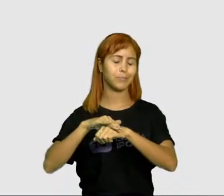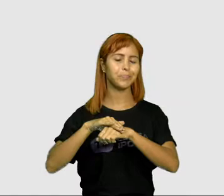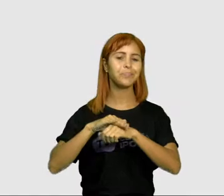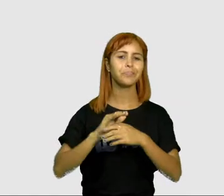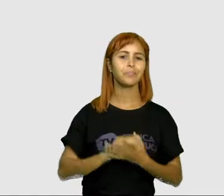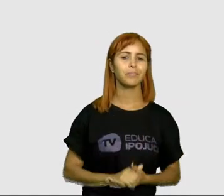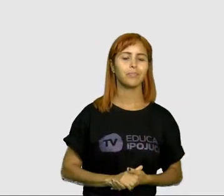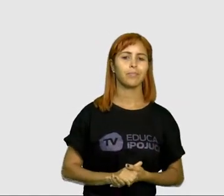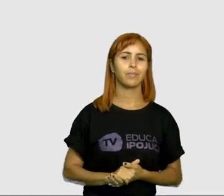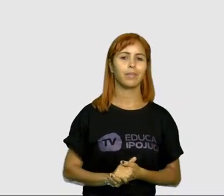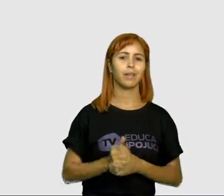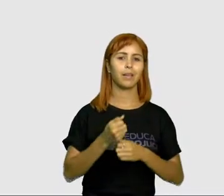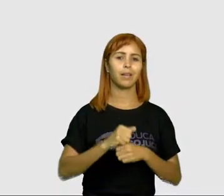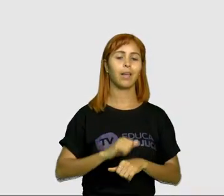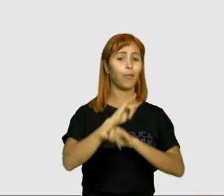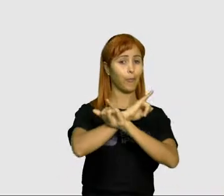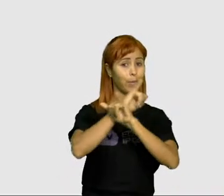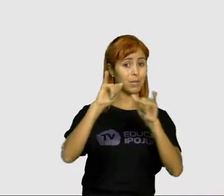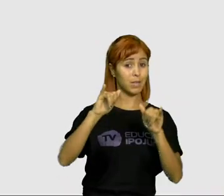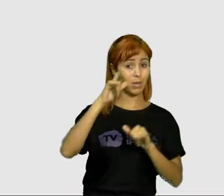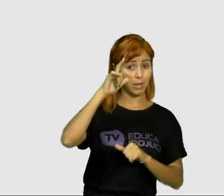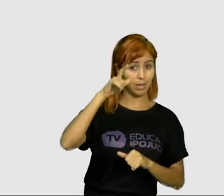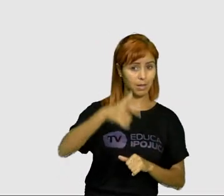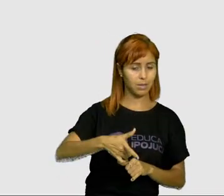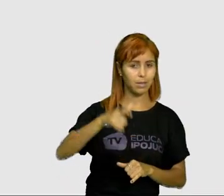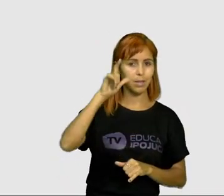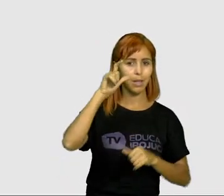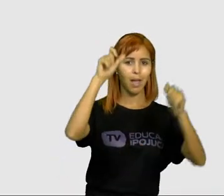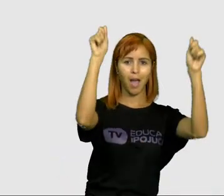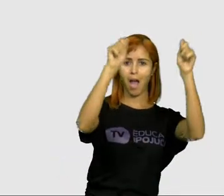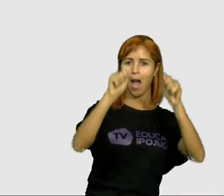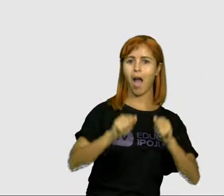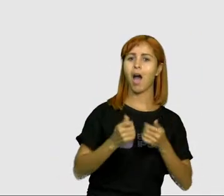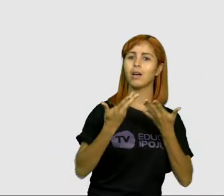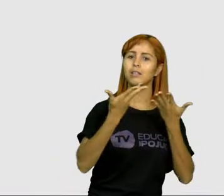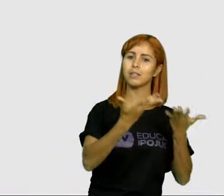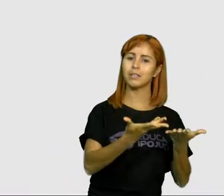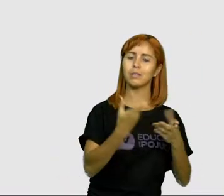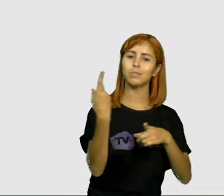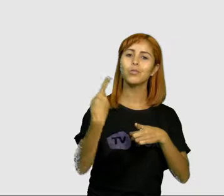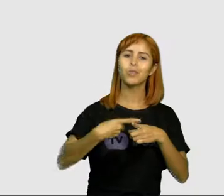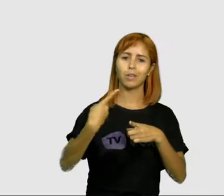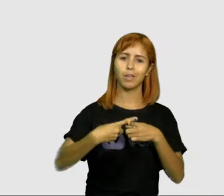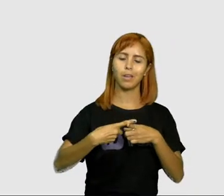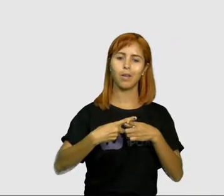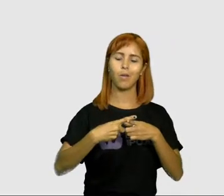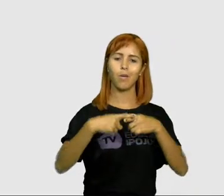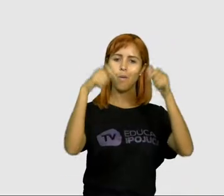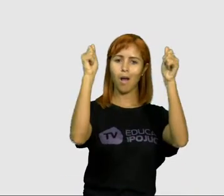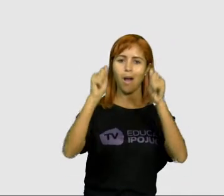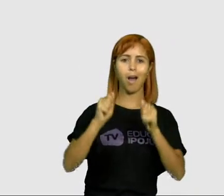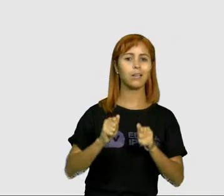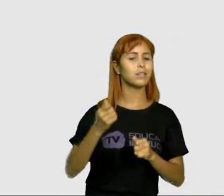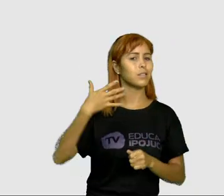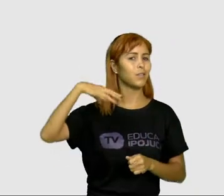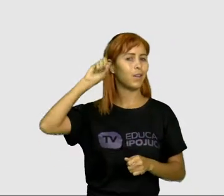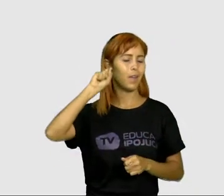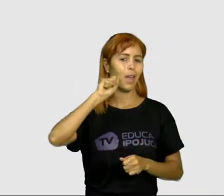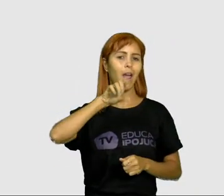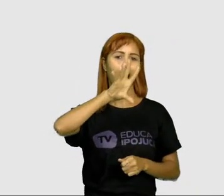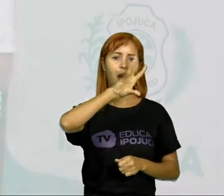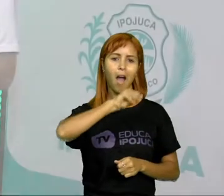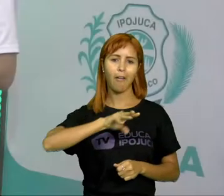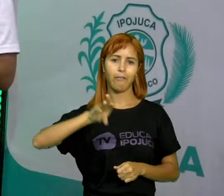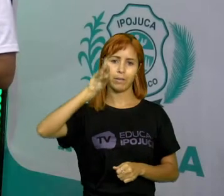a informação interessante que diz a arte, porque é uma arte de ouvir. O